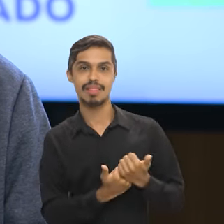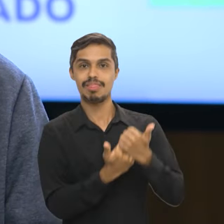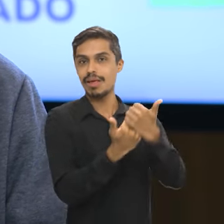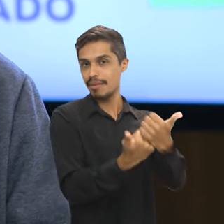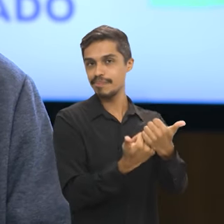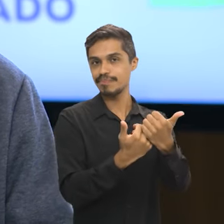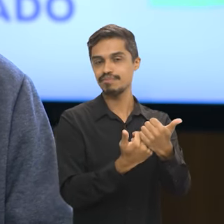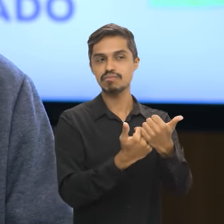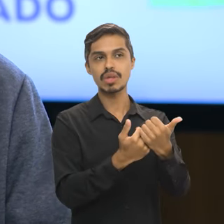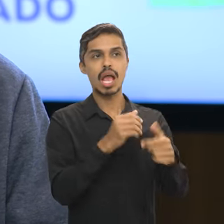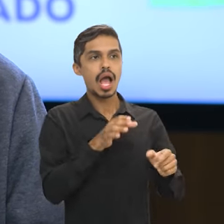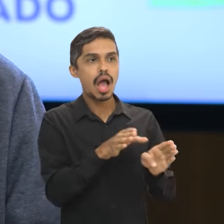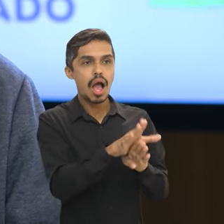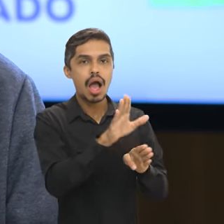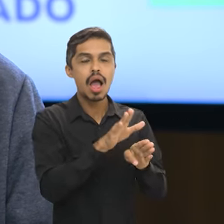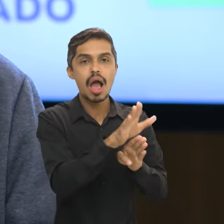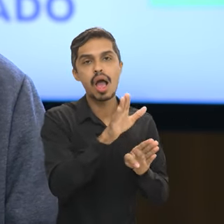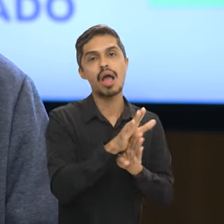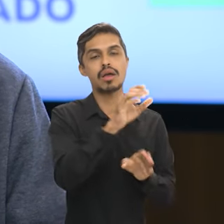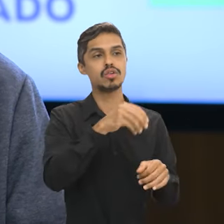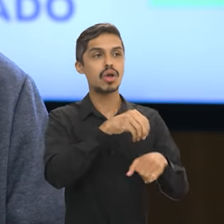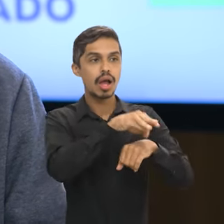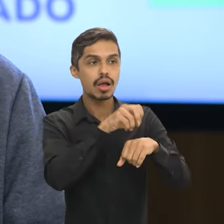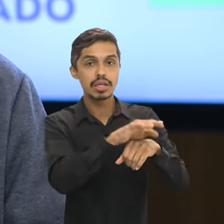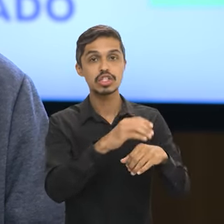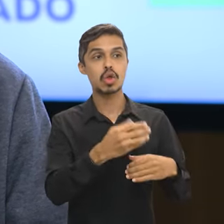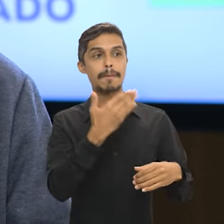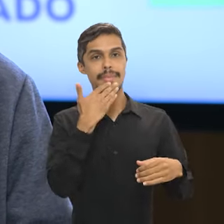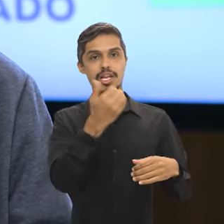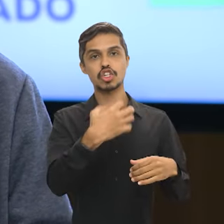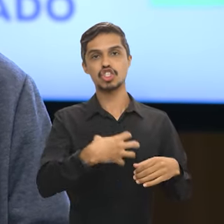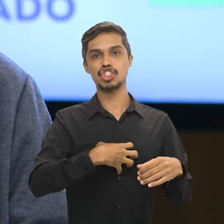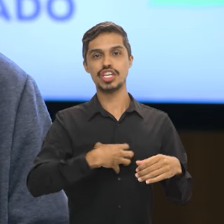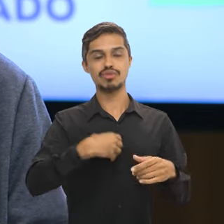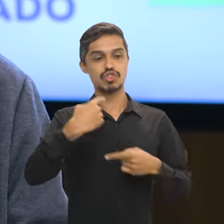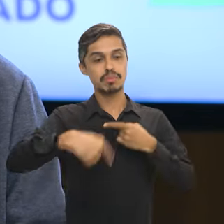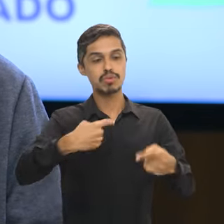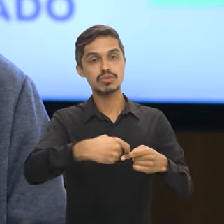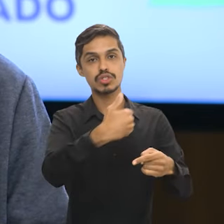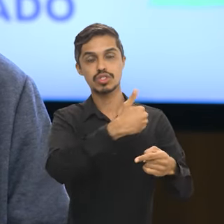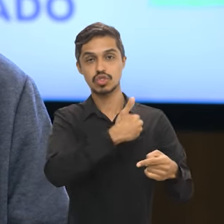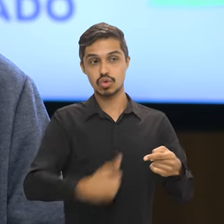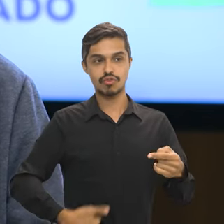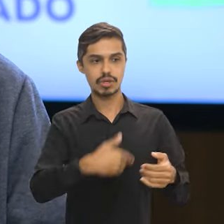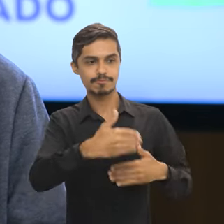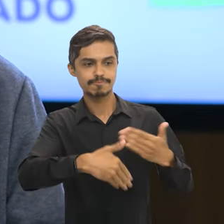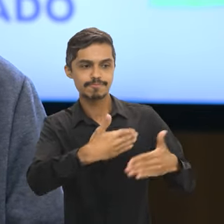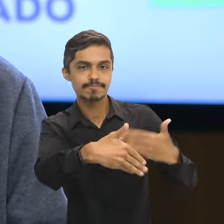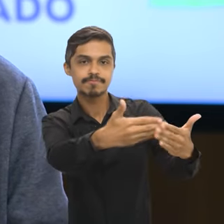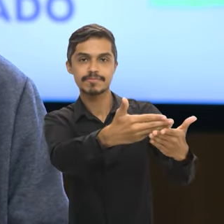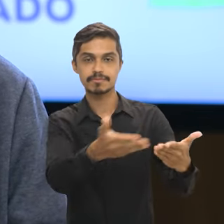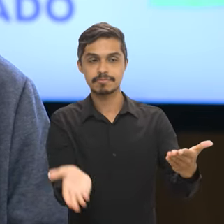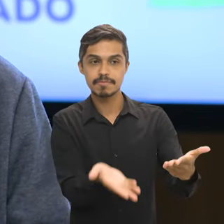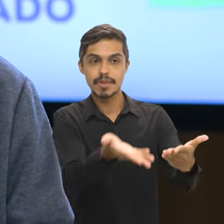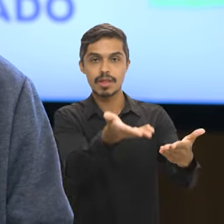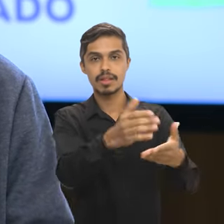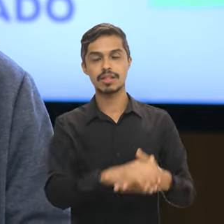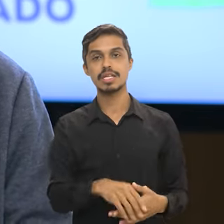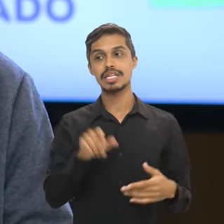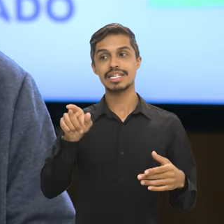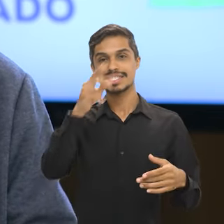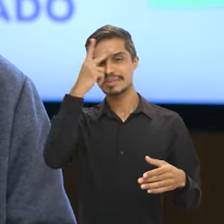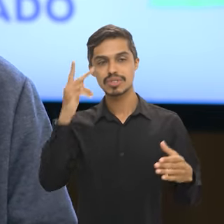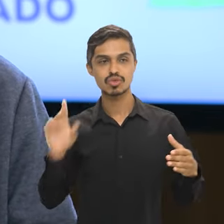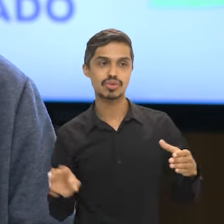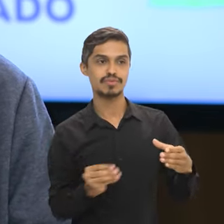pessoas no melhor caminho para a implementação e desenho de uma política pública. E muitas vezes as pessoas